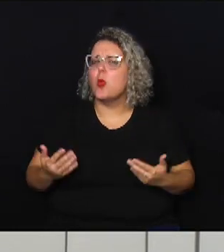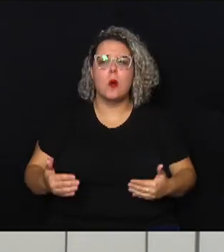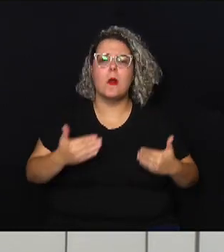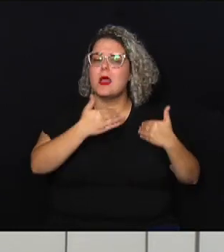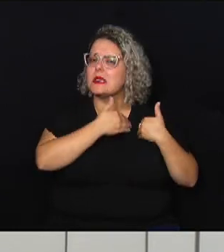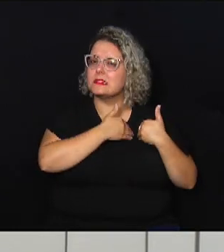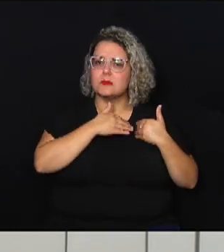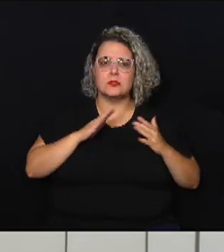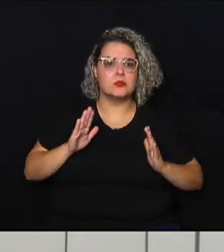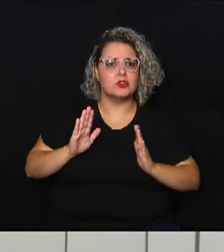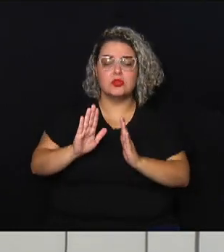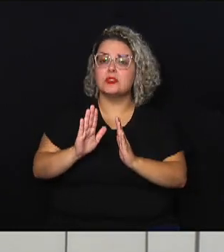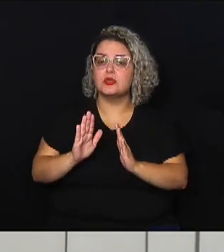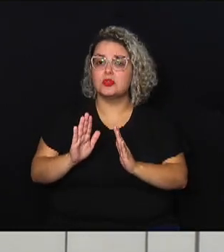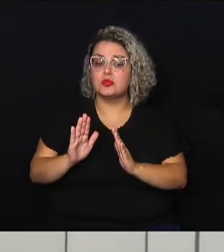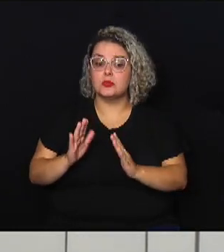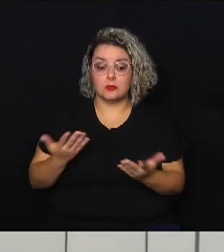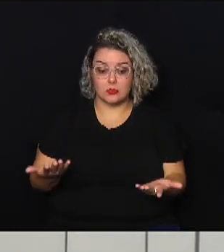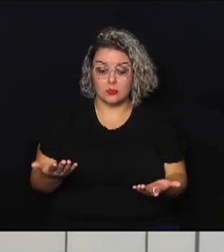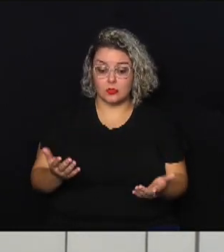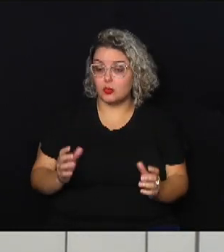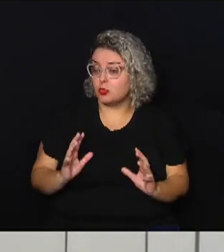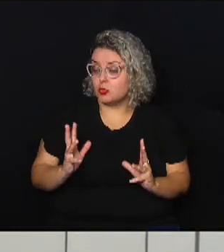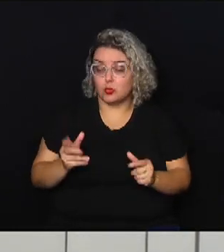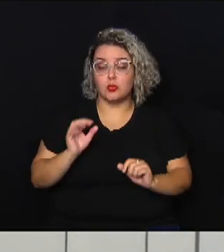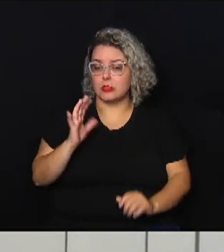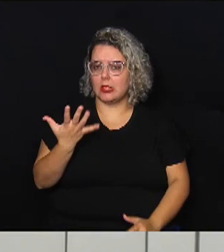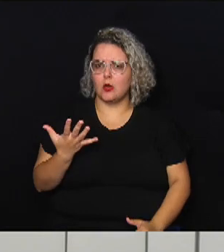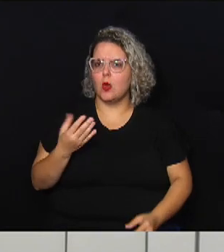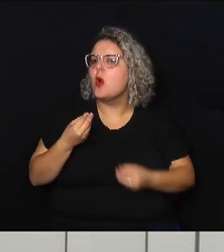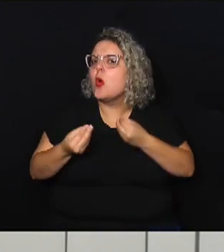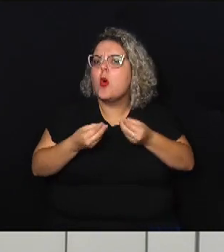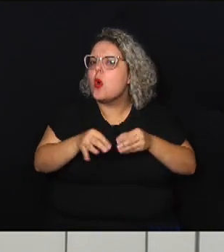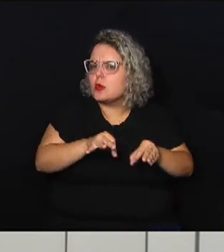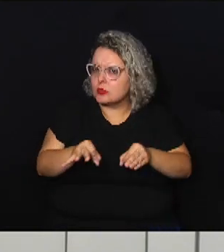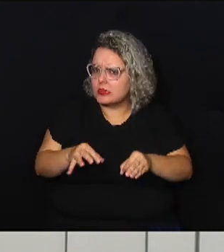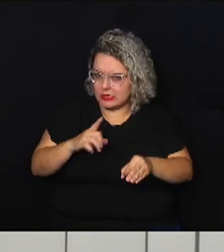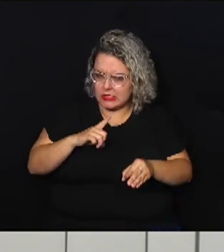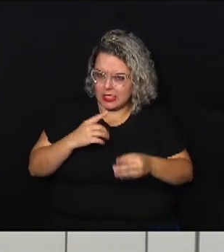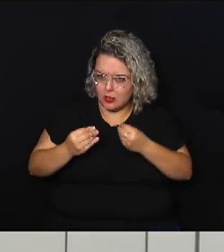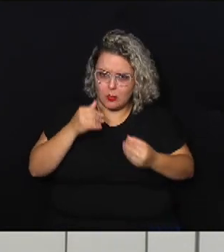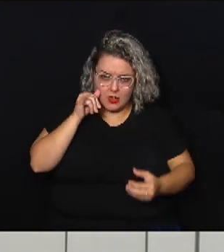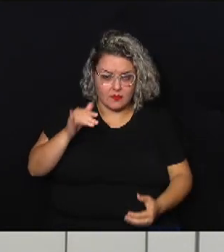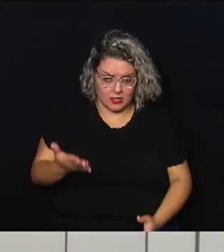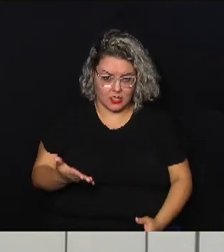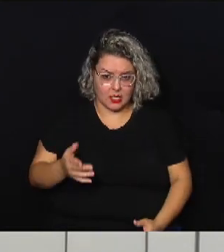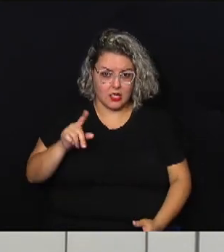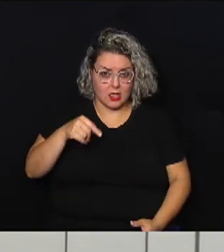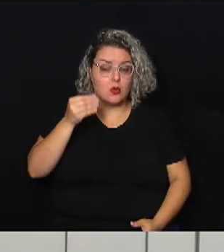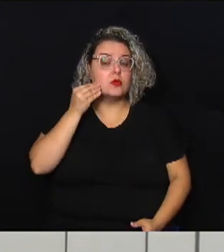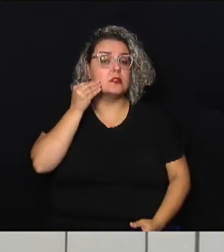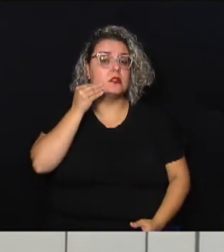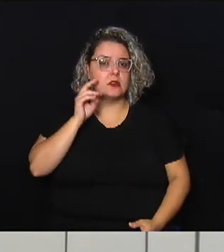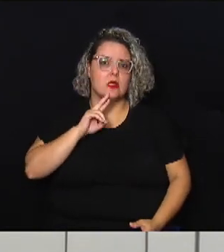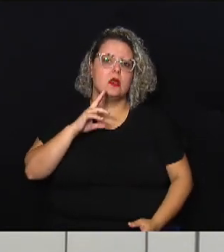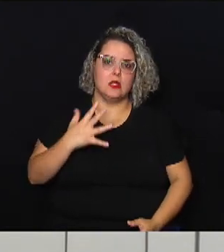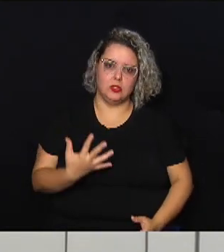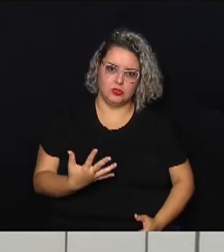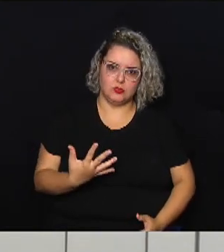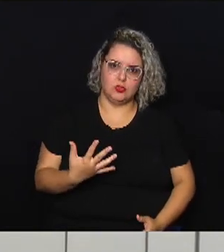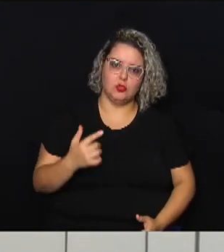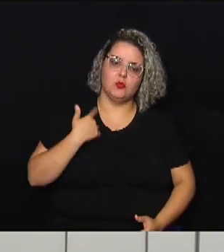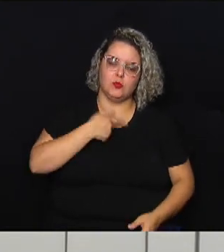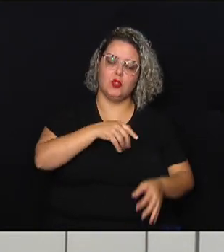desses acontecimentos? Como se preparar a como se prevenir? É o que vamos tentar responder no nosso